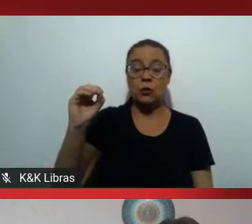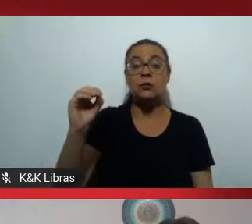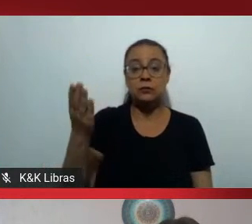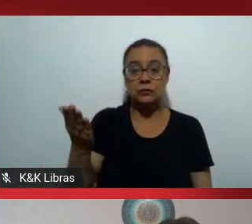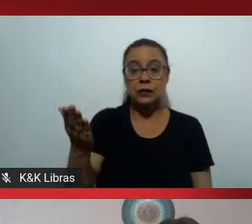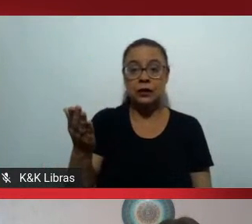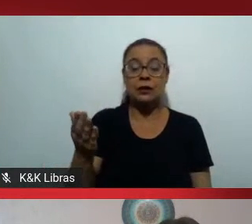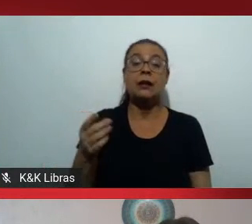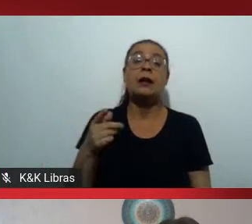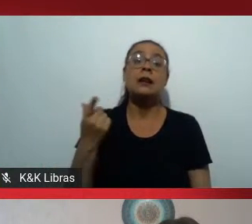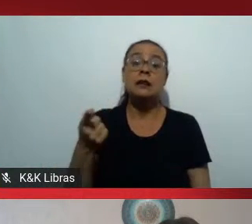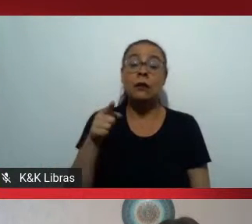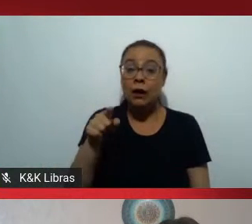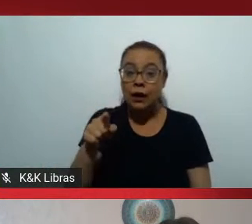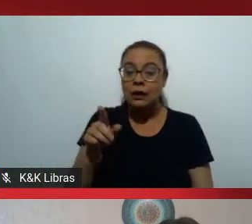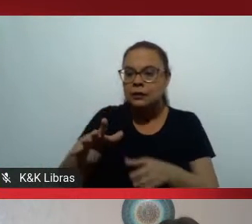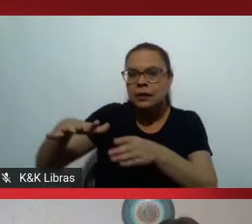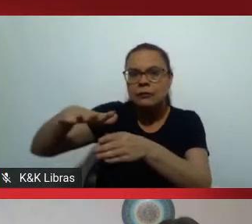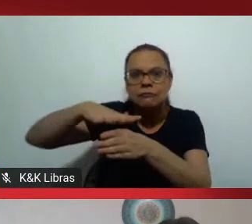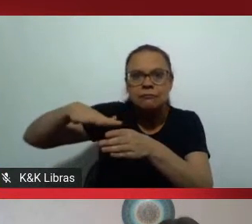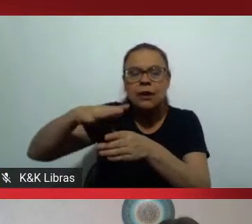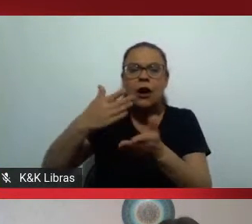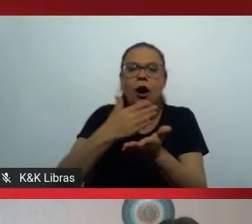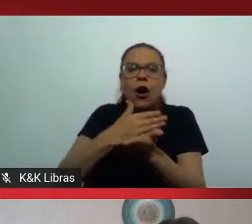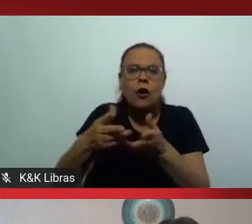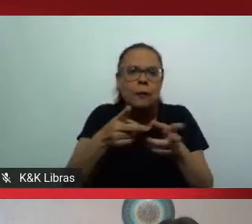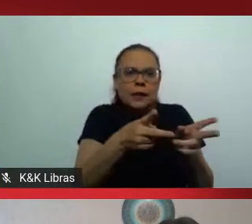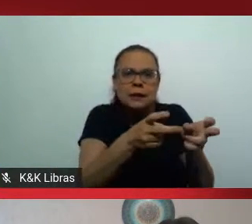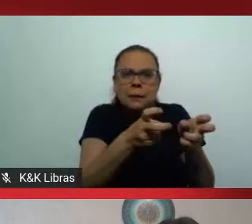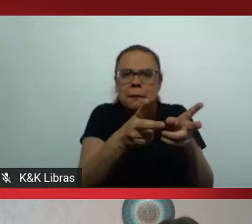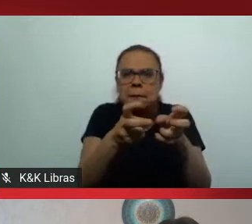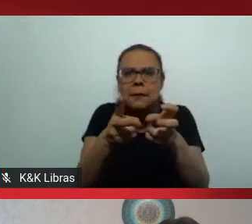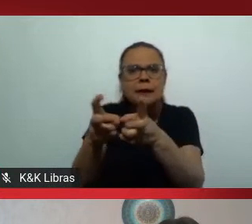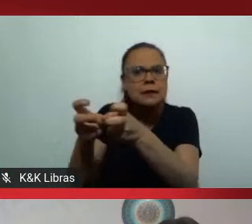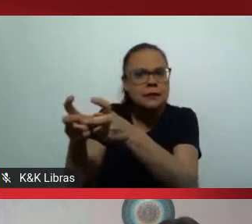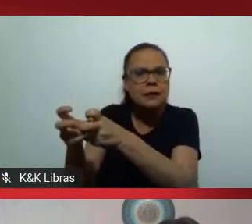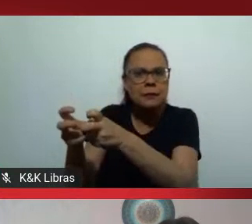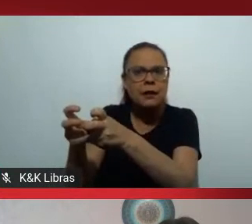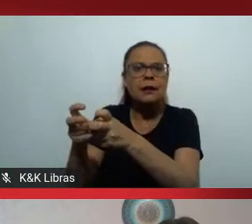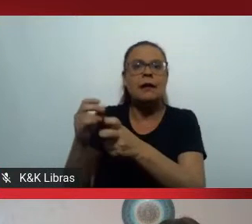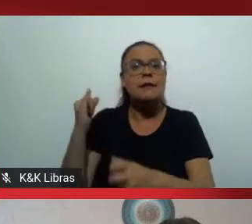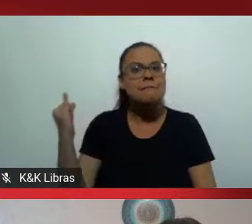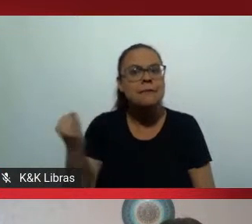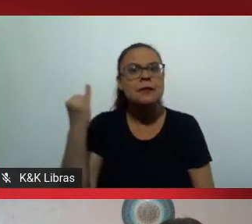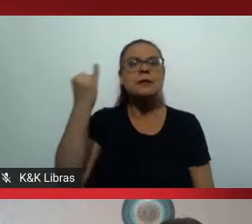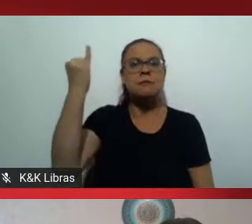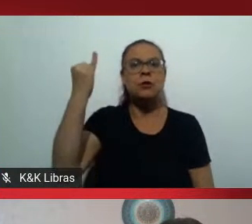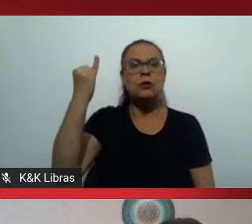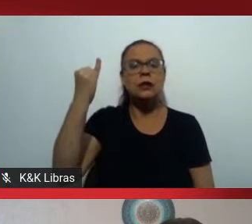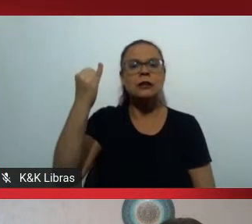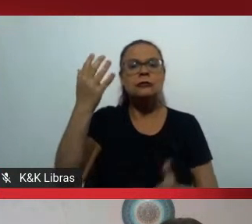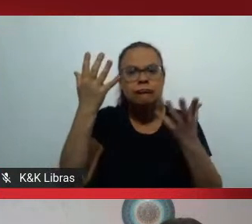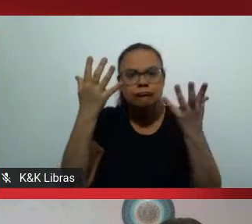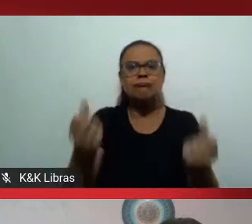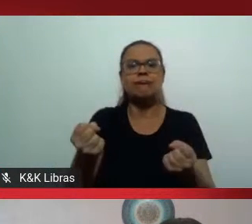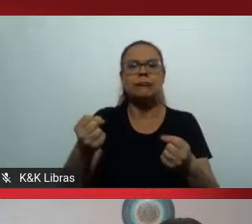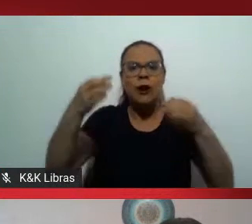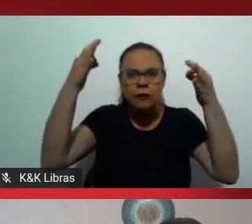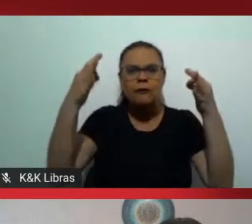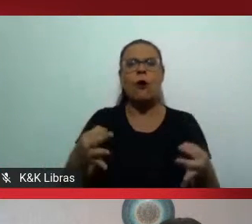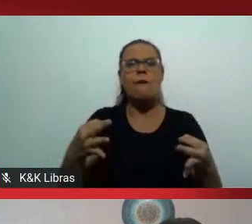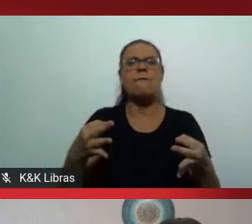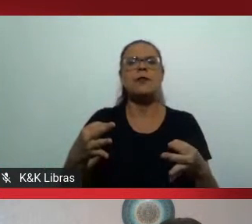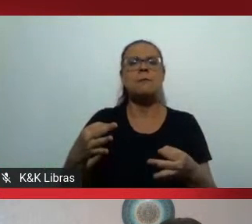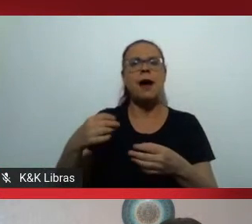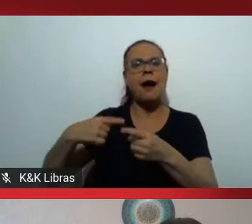Essa comunidade começa a ter uma percepção da relevância de afirmar a sua ancestralidade ao longo desses cinco anos. Por essa variação